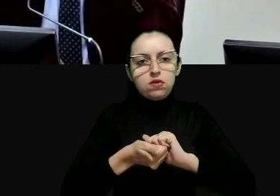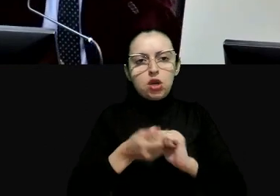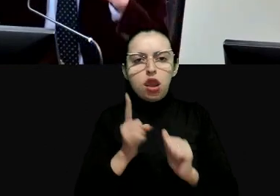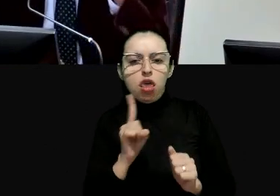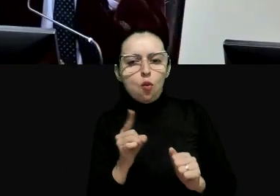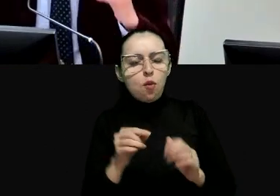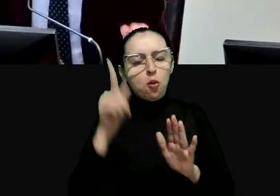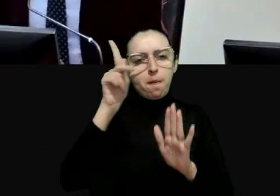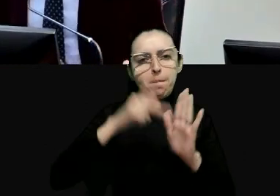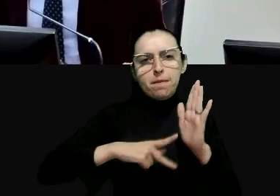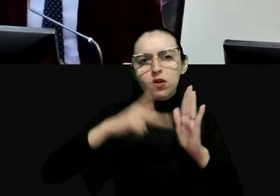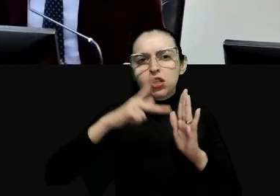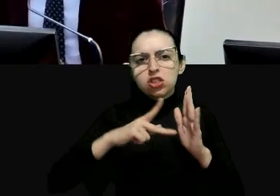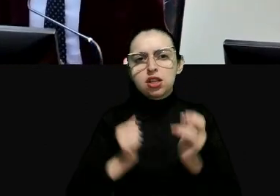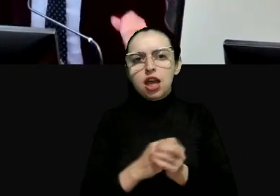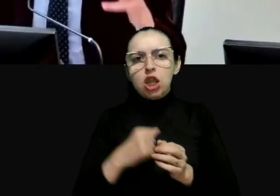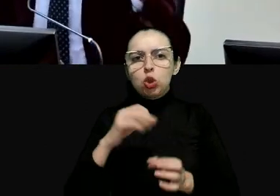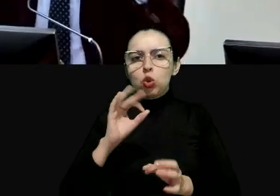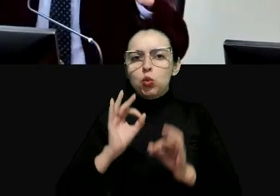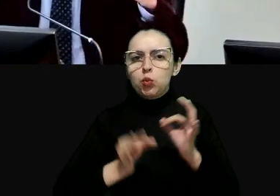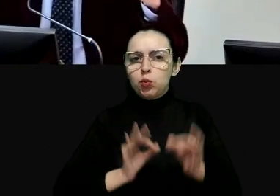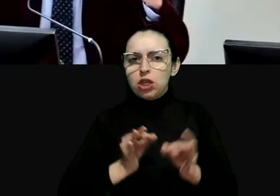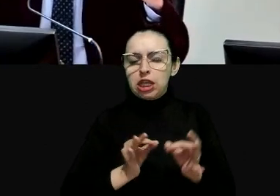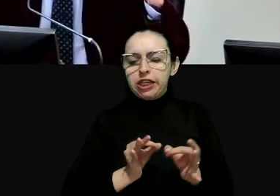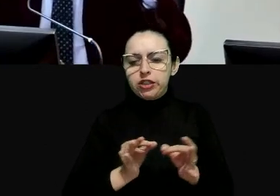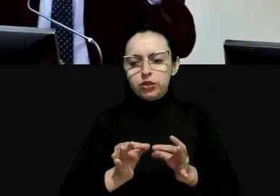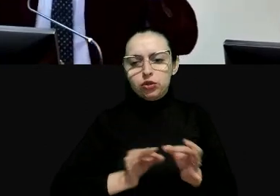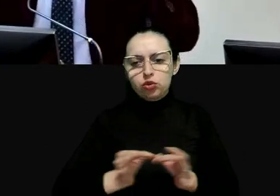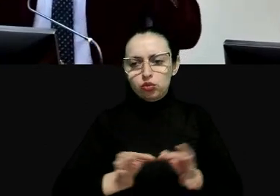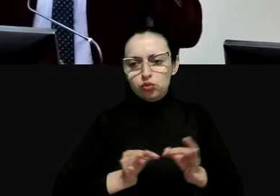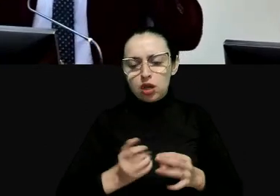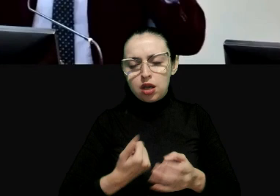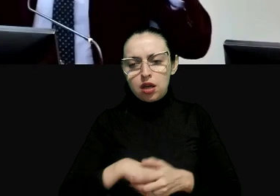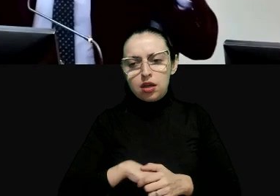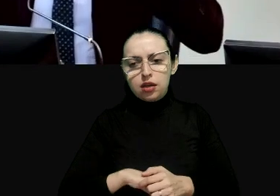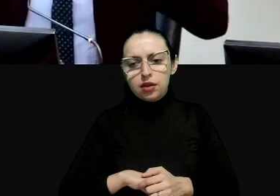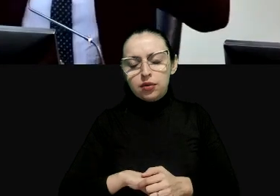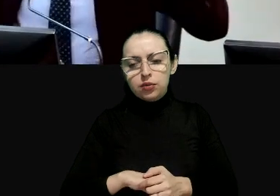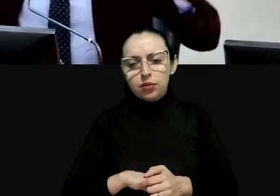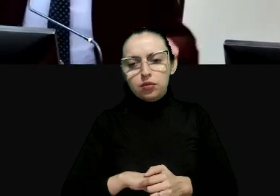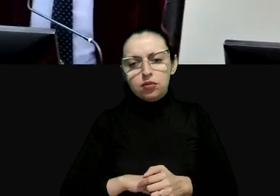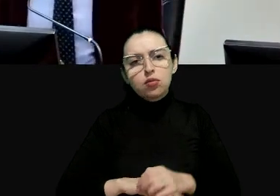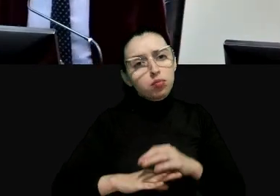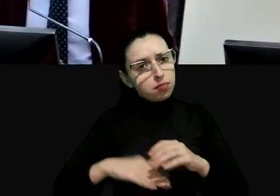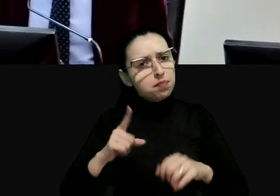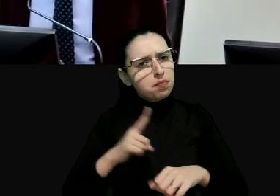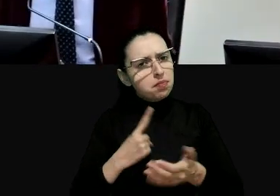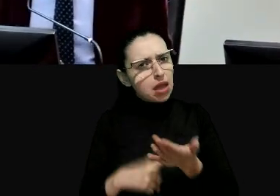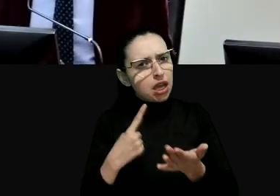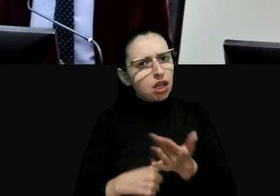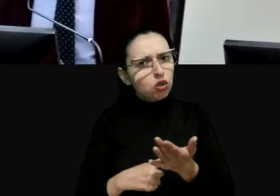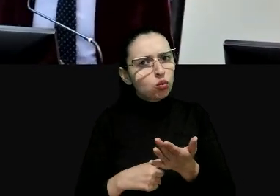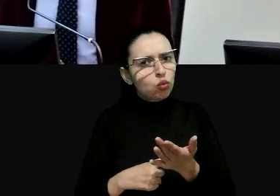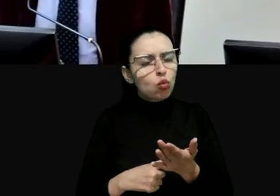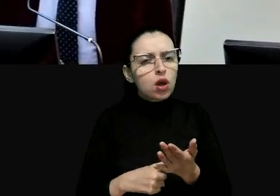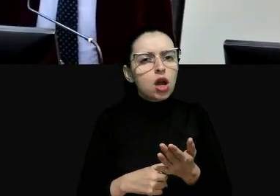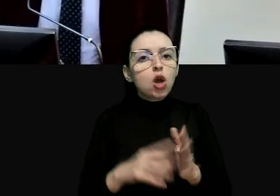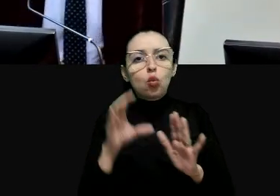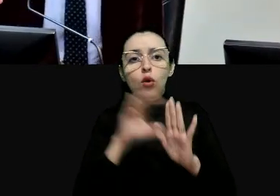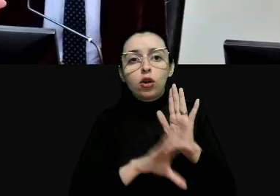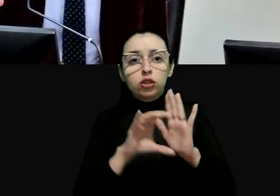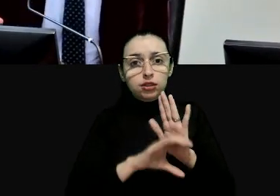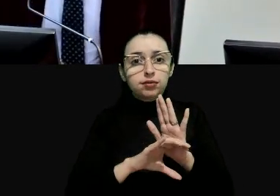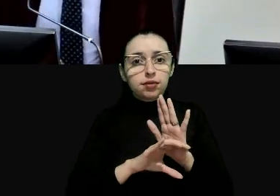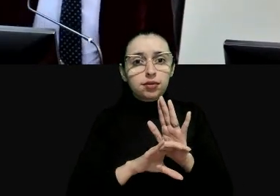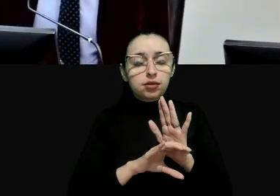não é um projeto de esquerda mas é um projeto para a gente que tem compromisso com a Constitução e que